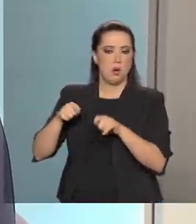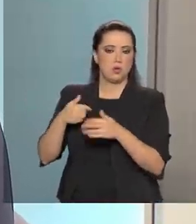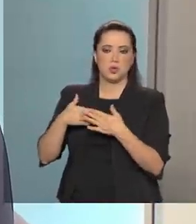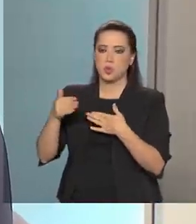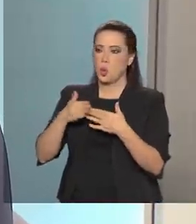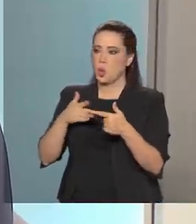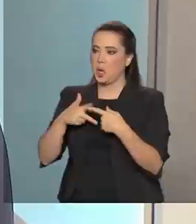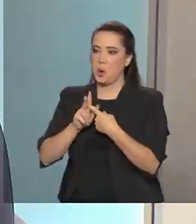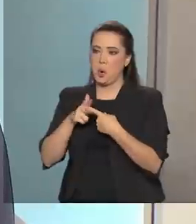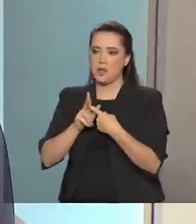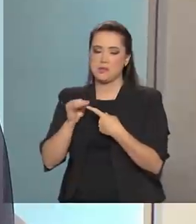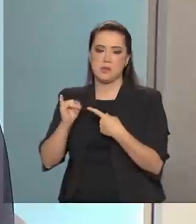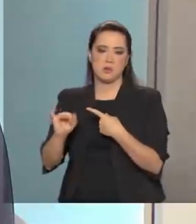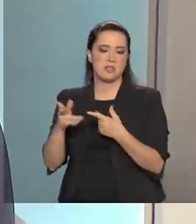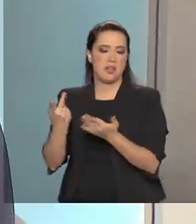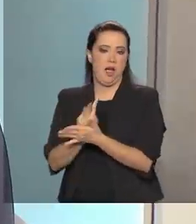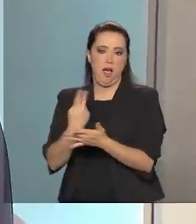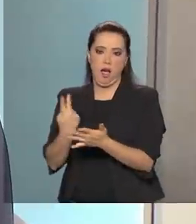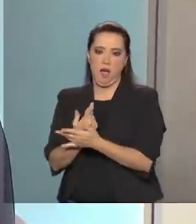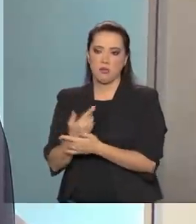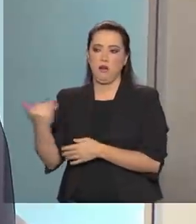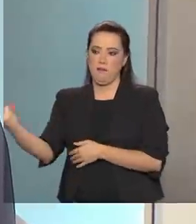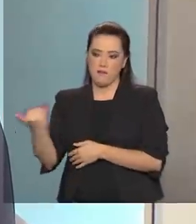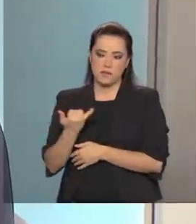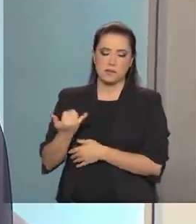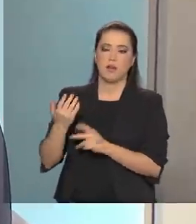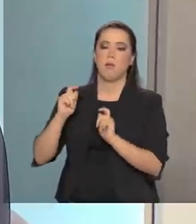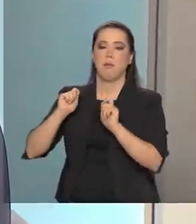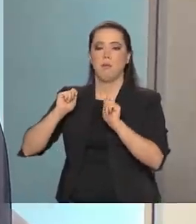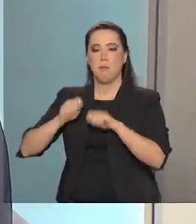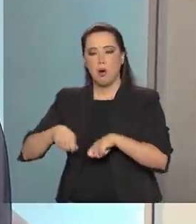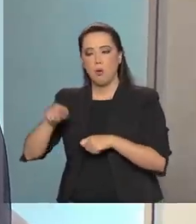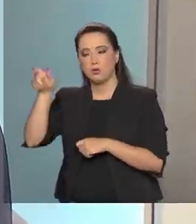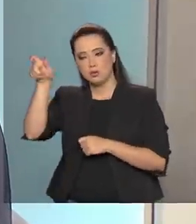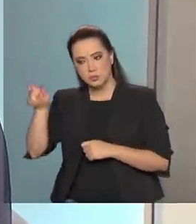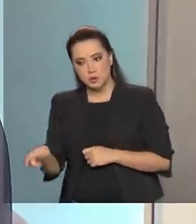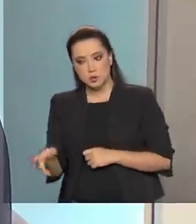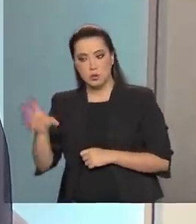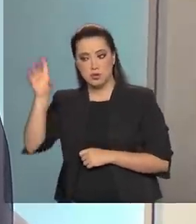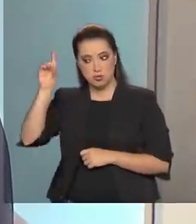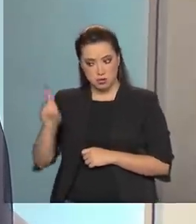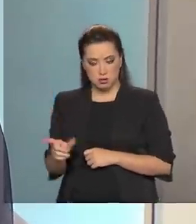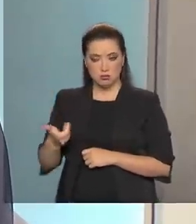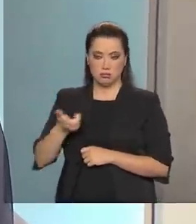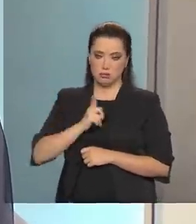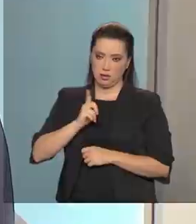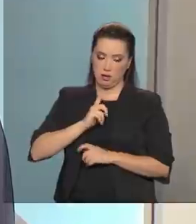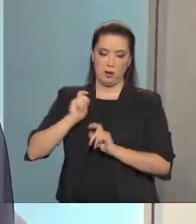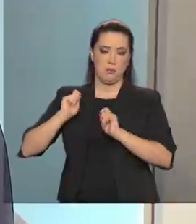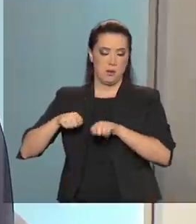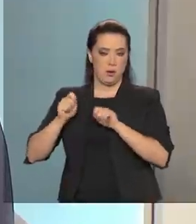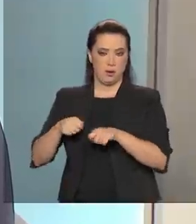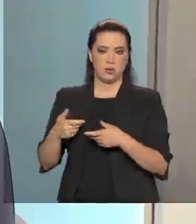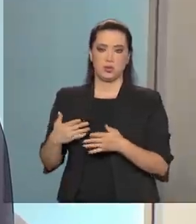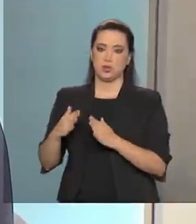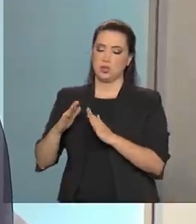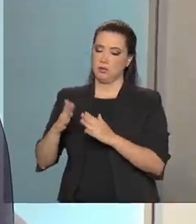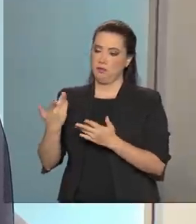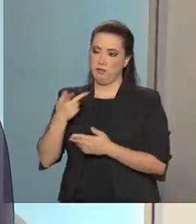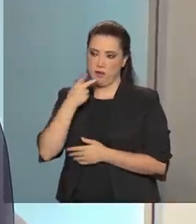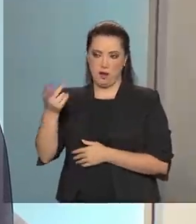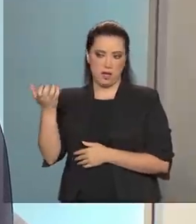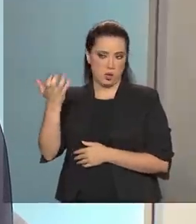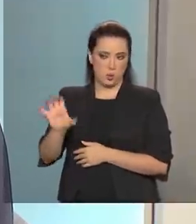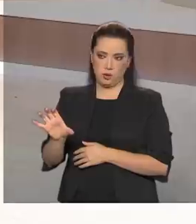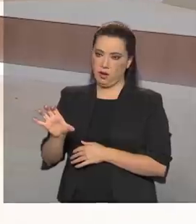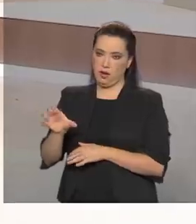alguma correção que esteja nesses bancos, ele pode solicitar que sair do banco. Então,